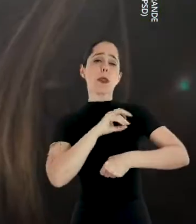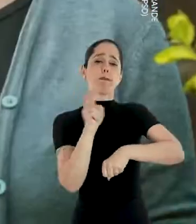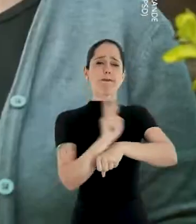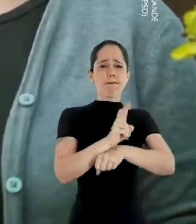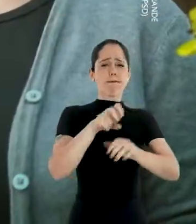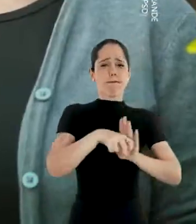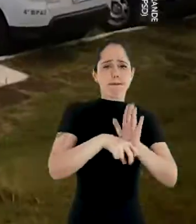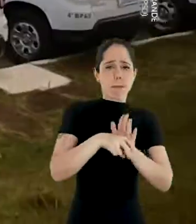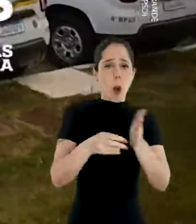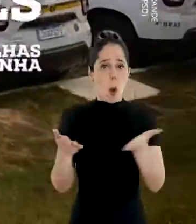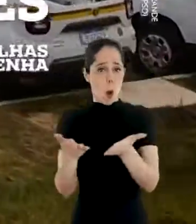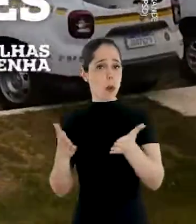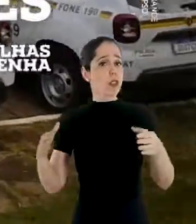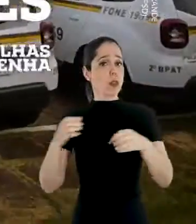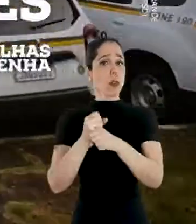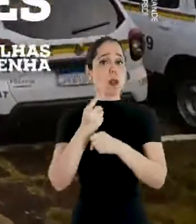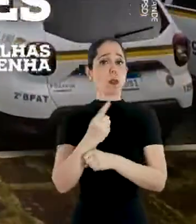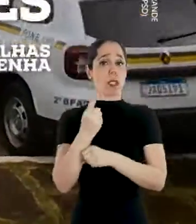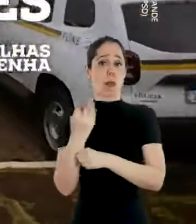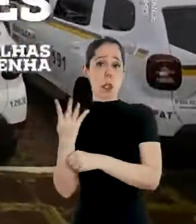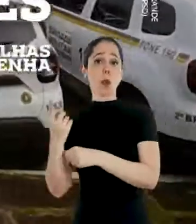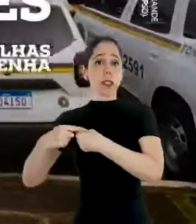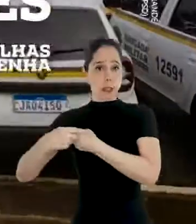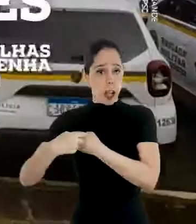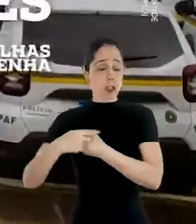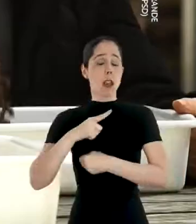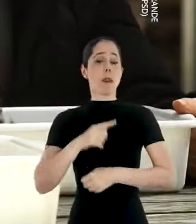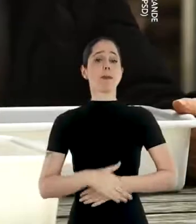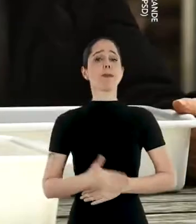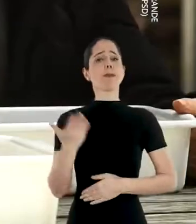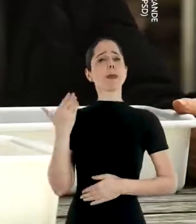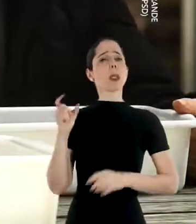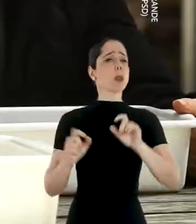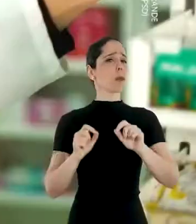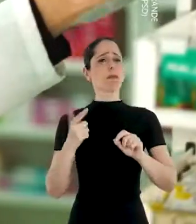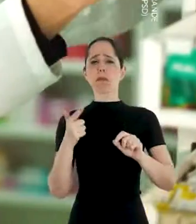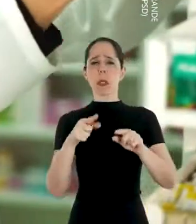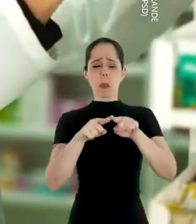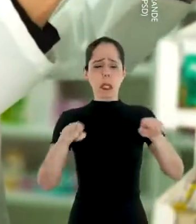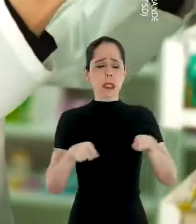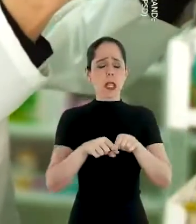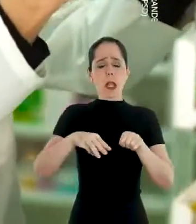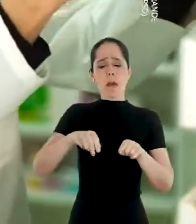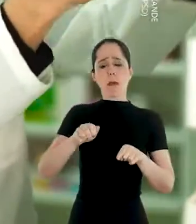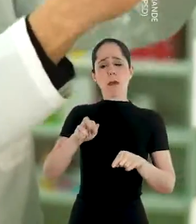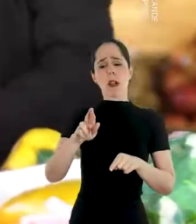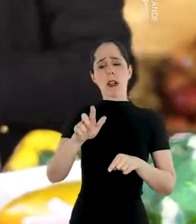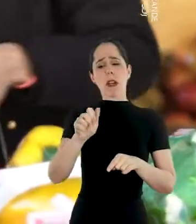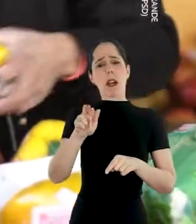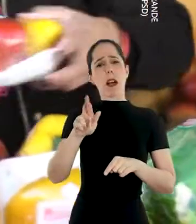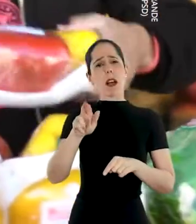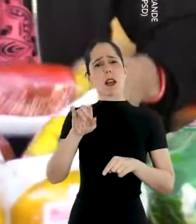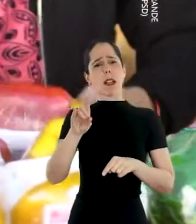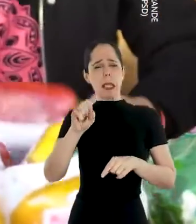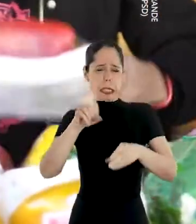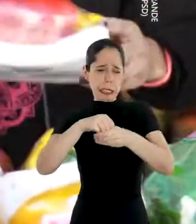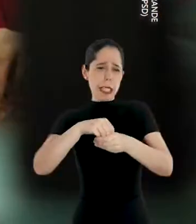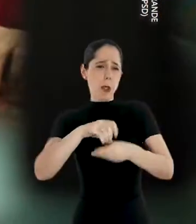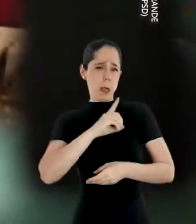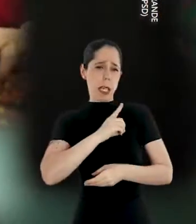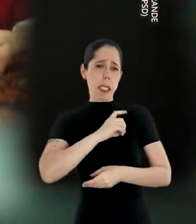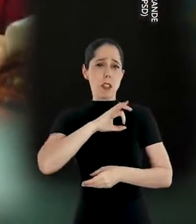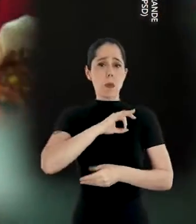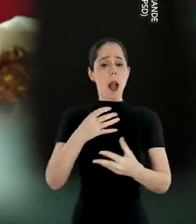patrulhas Maria da Penha. Hoje, são 114. Antes, não existiam as salas das margaridas nas delegacias de